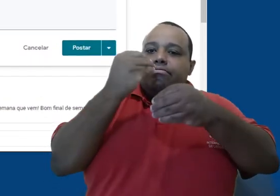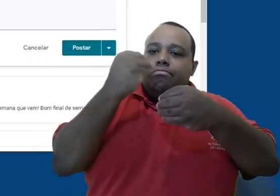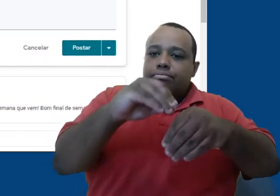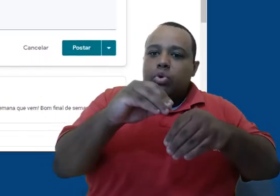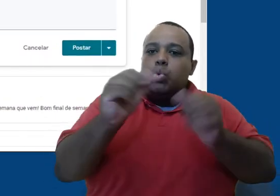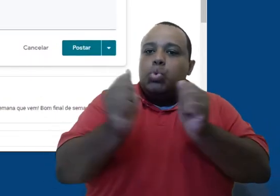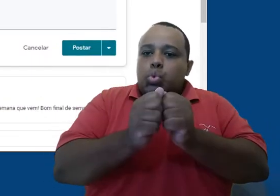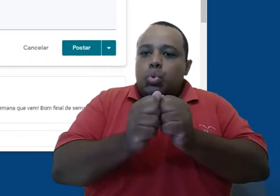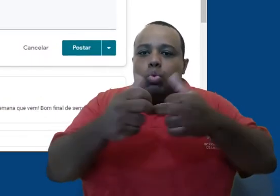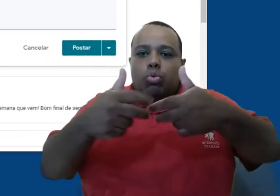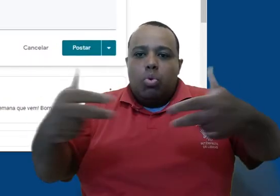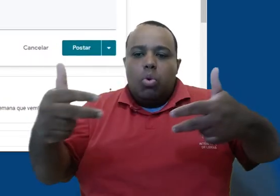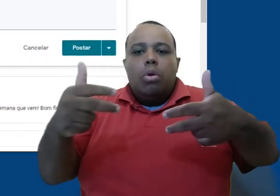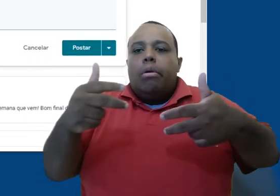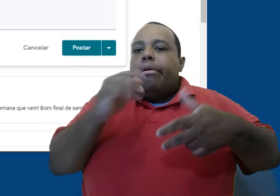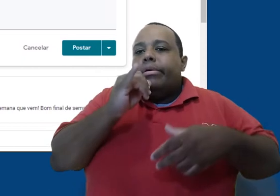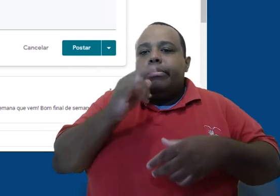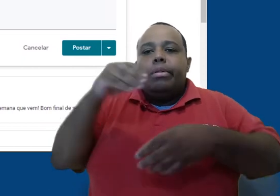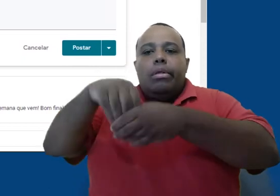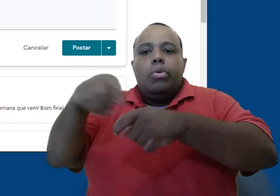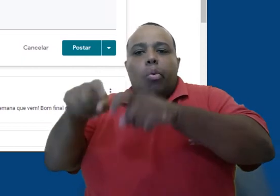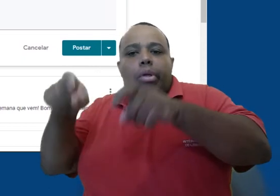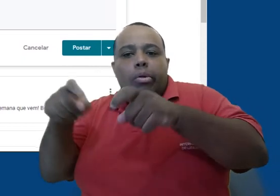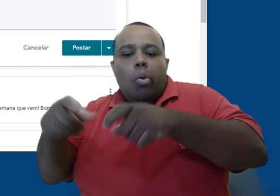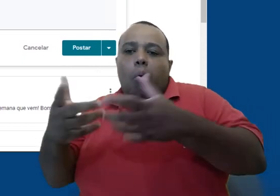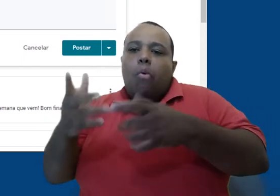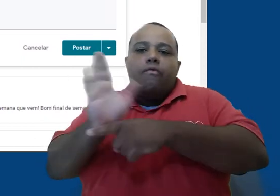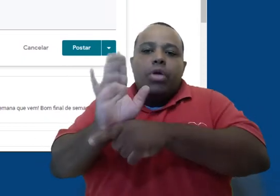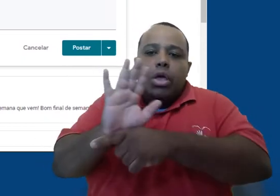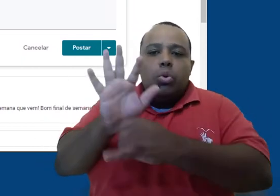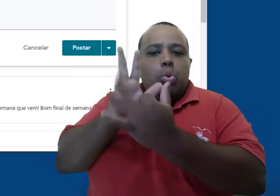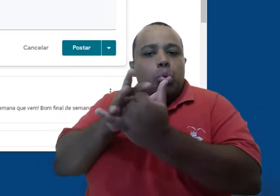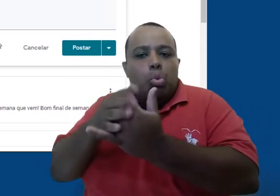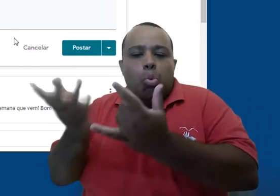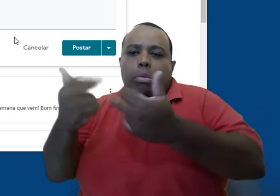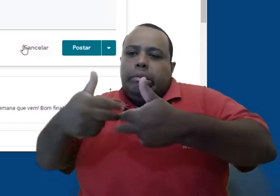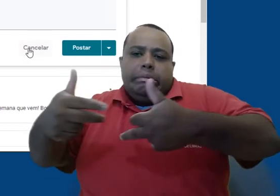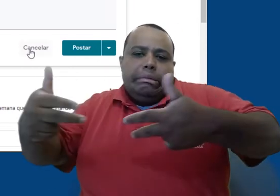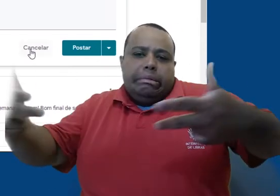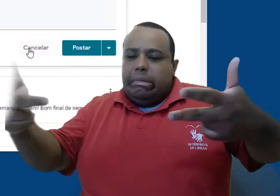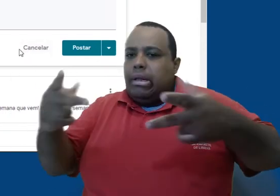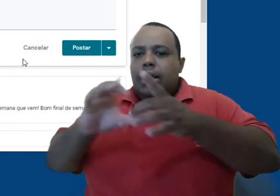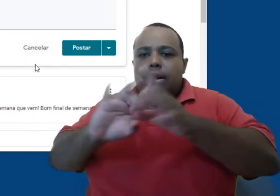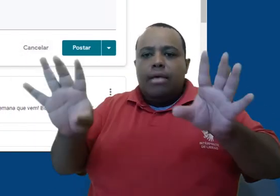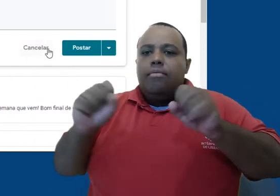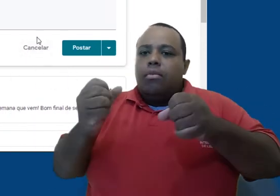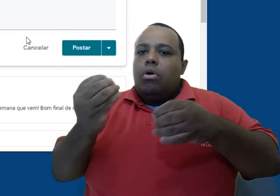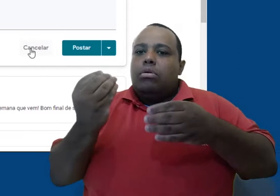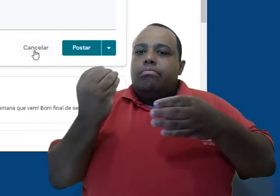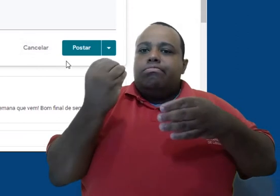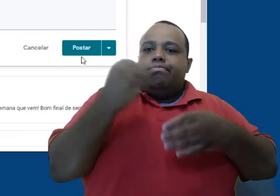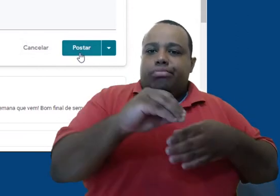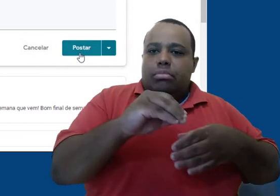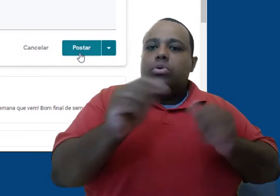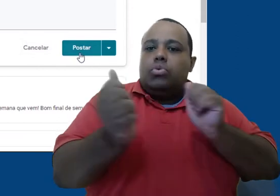externo, um arquivo do seu computador e um vídeo do YouTube. Já no canto inferior direito dessa caixa, podemos cancelar a postagem,